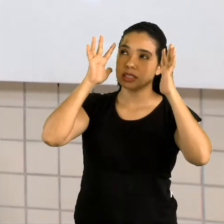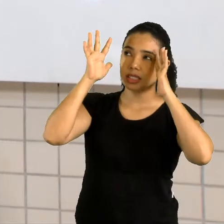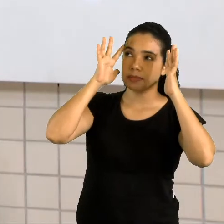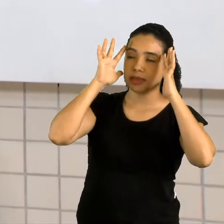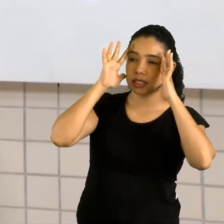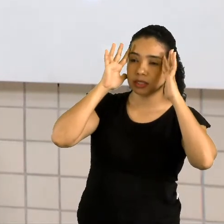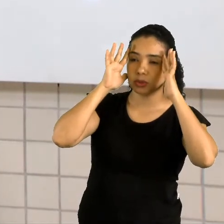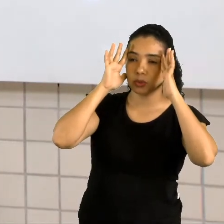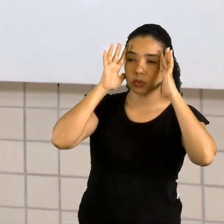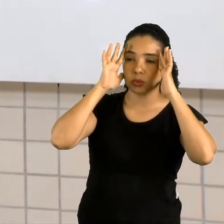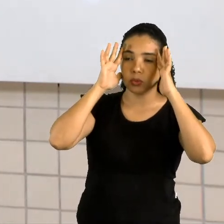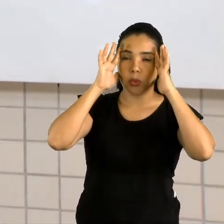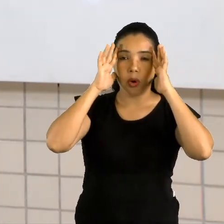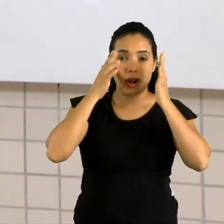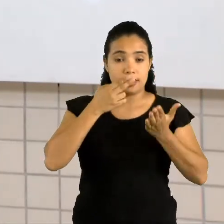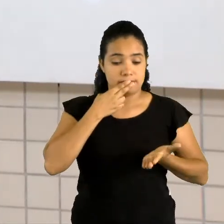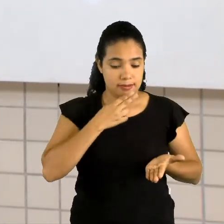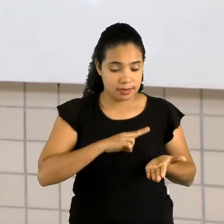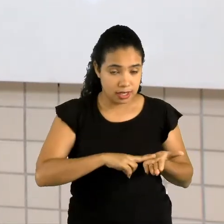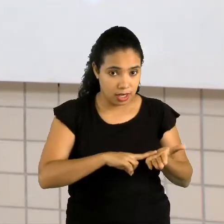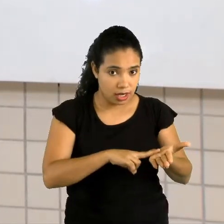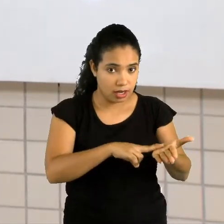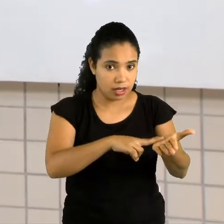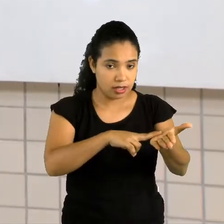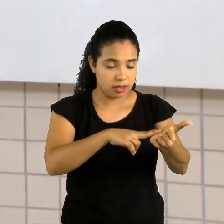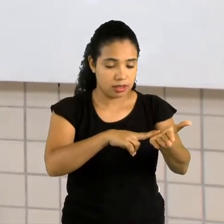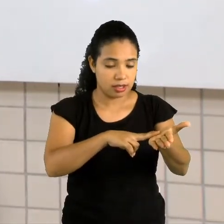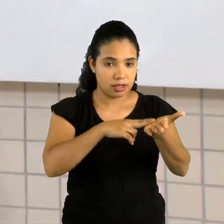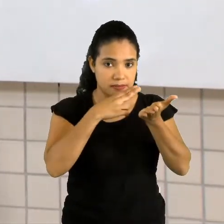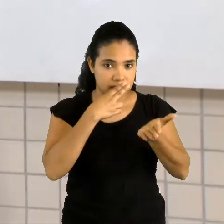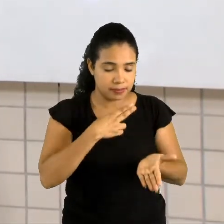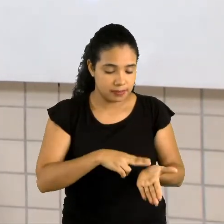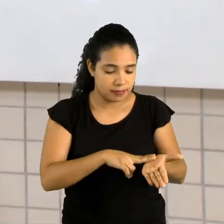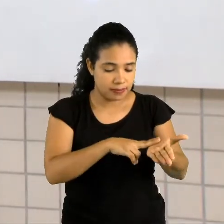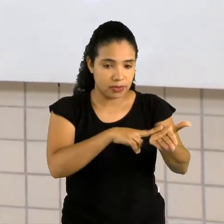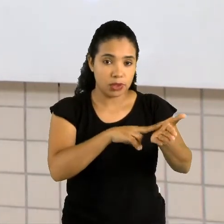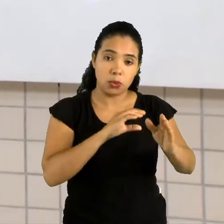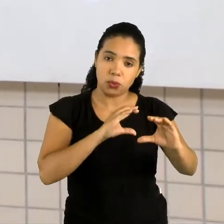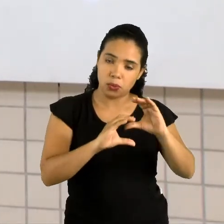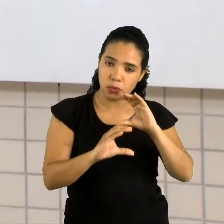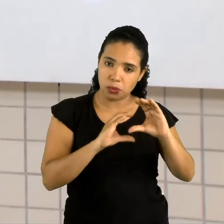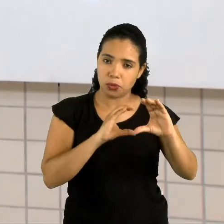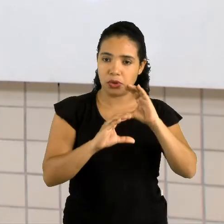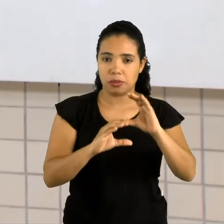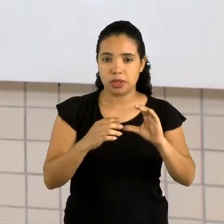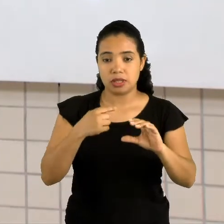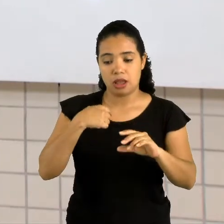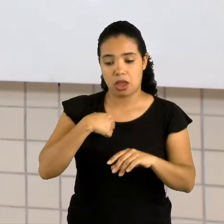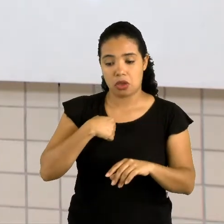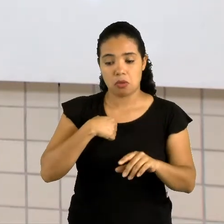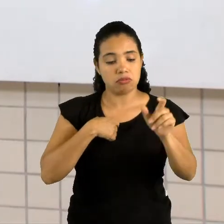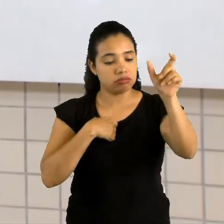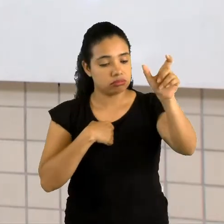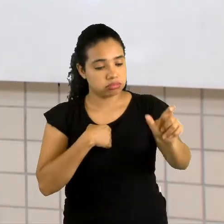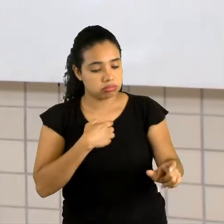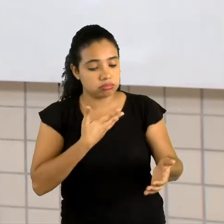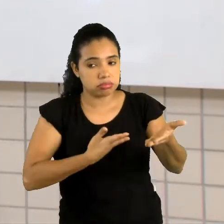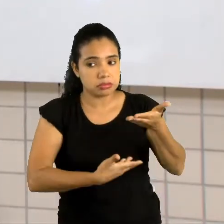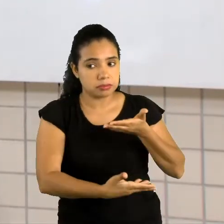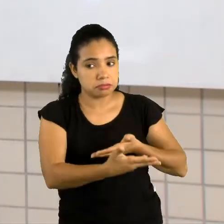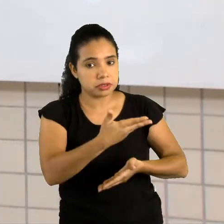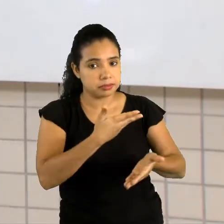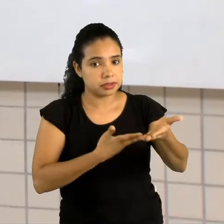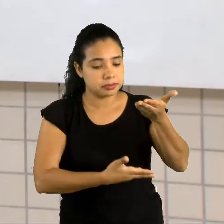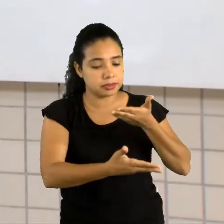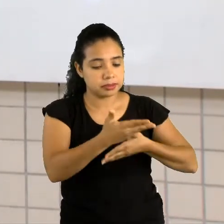carta, apesar dela ser uma comunicação entre eu e a outra pessoa, a outra